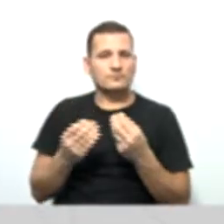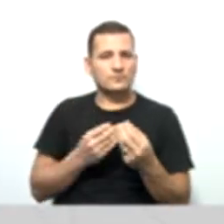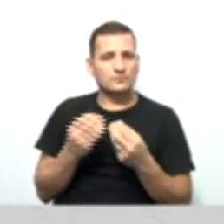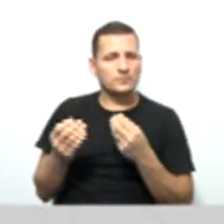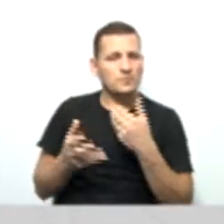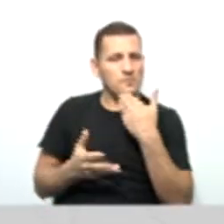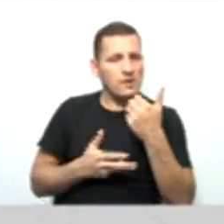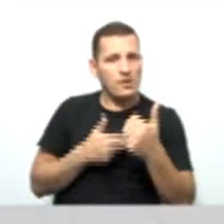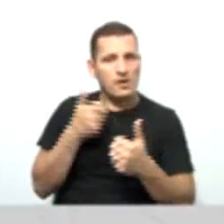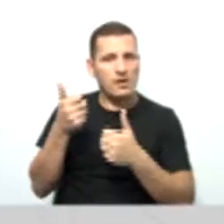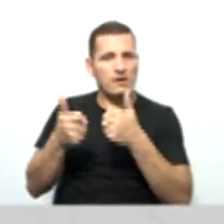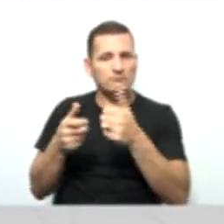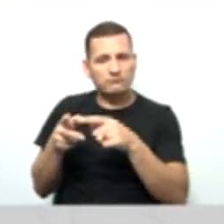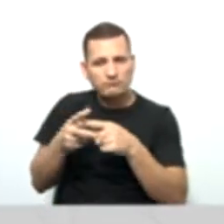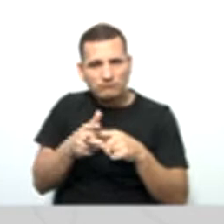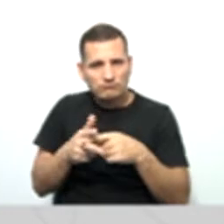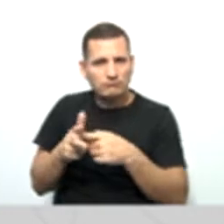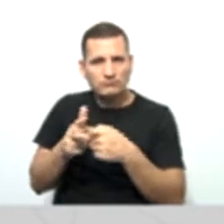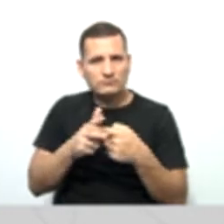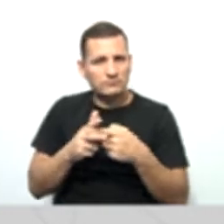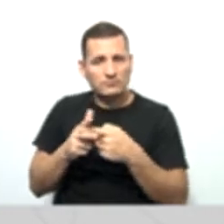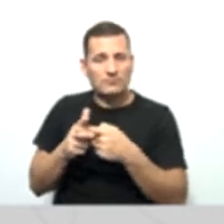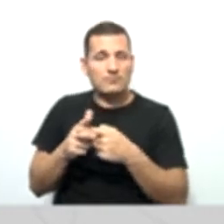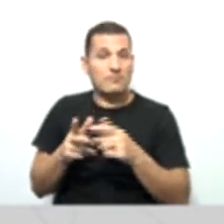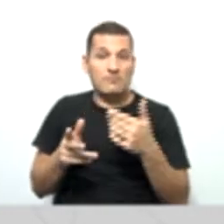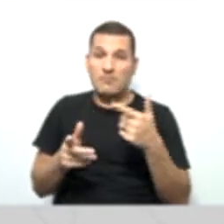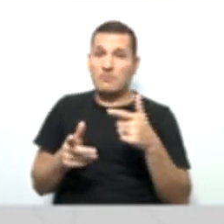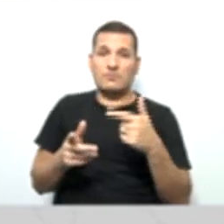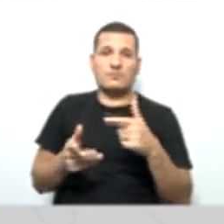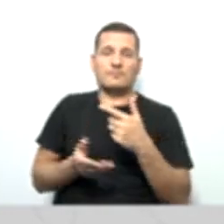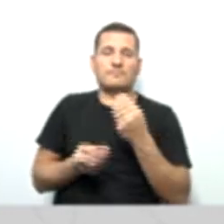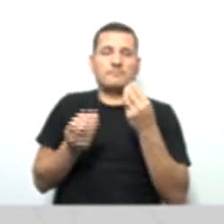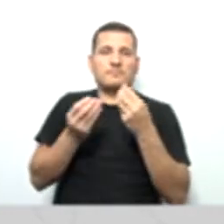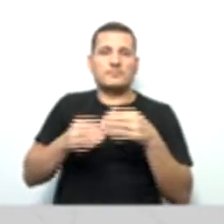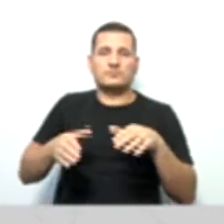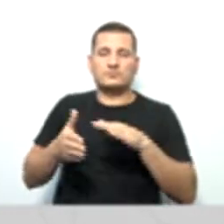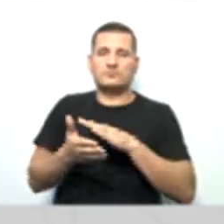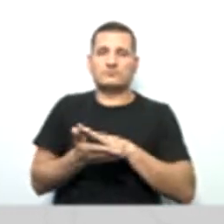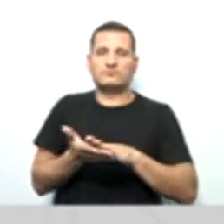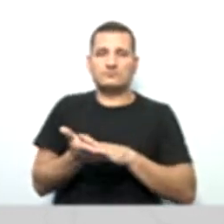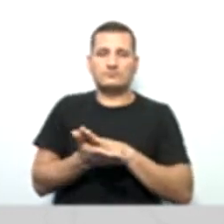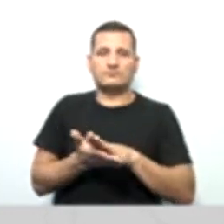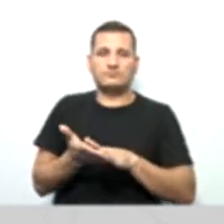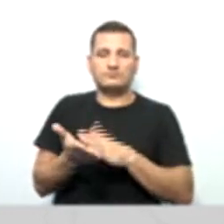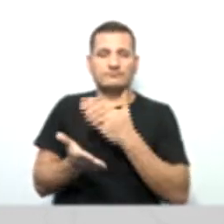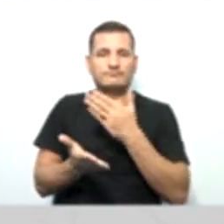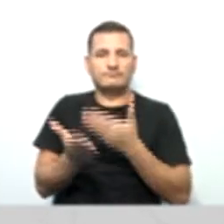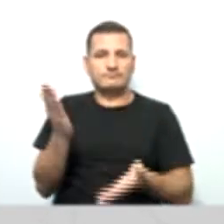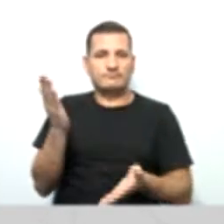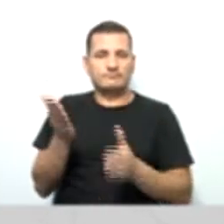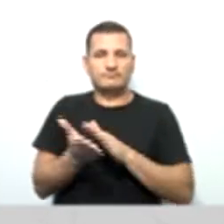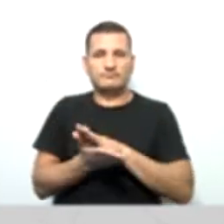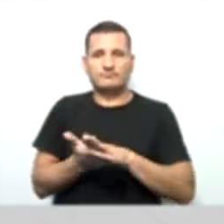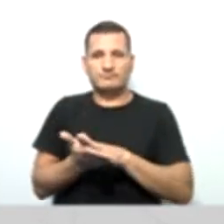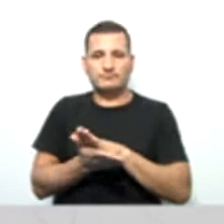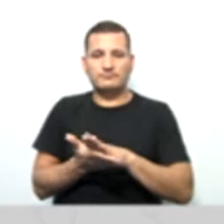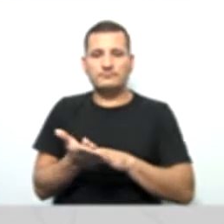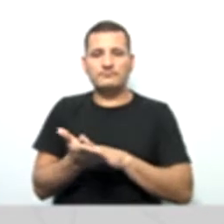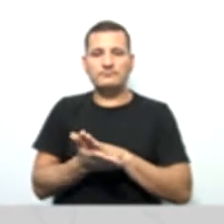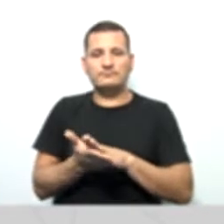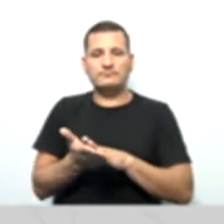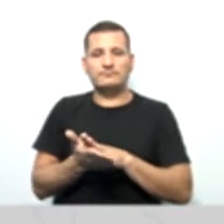da melhor forma possível para que não haja nenhum prejuízo, nenhuma perda né gente, dentro da